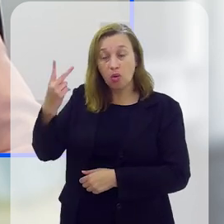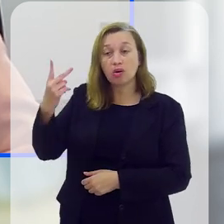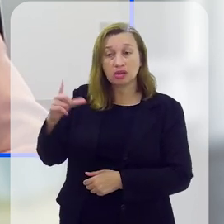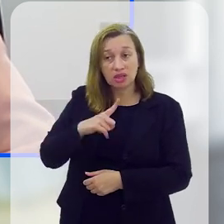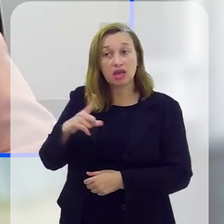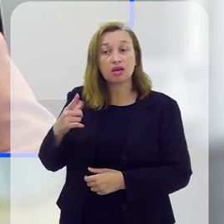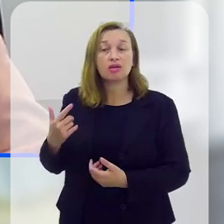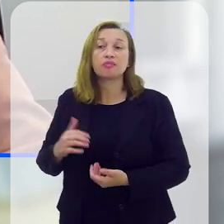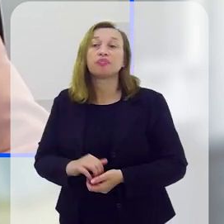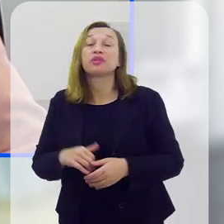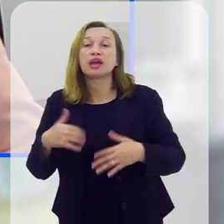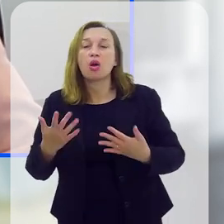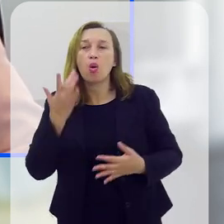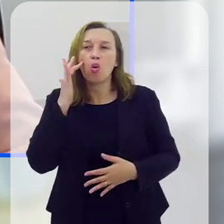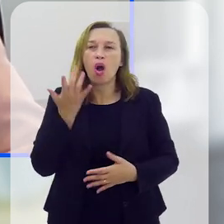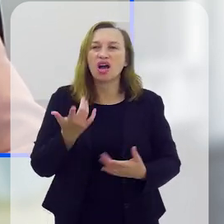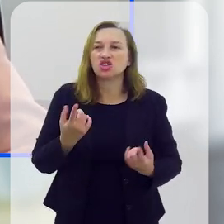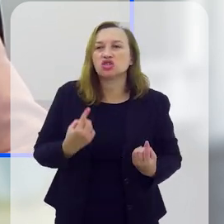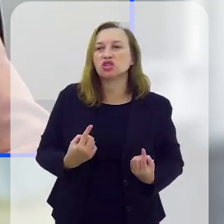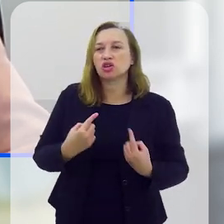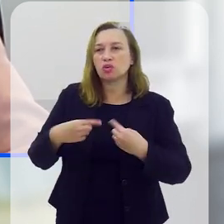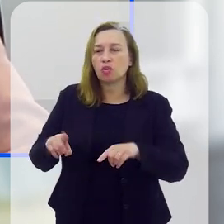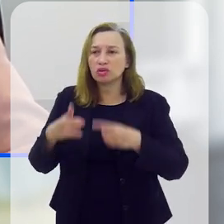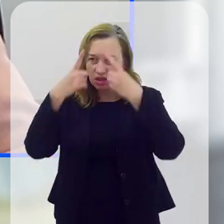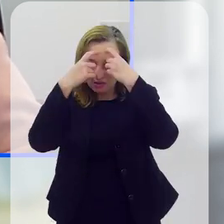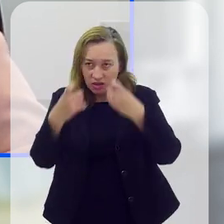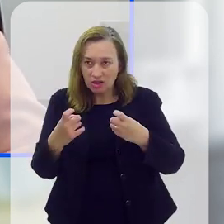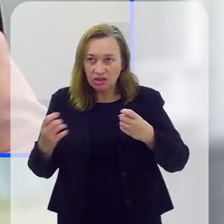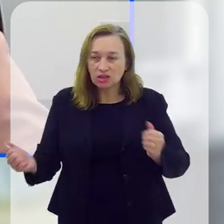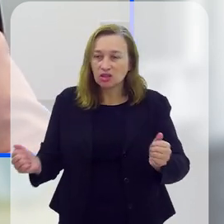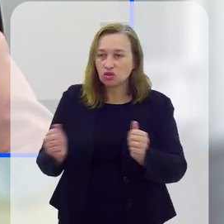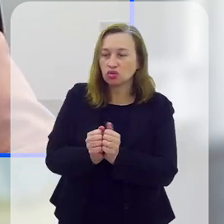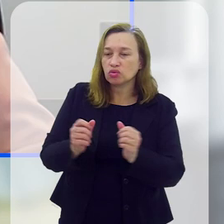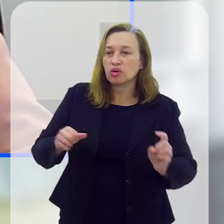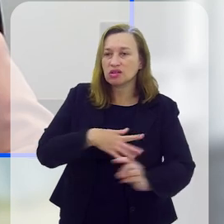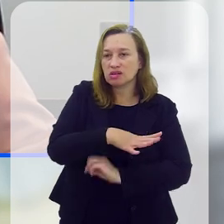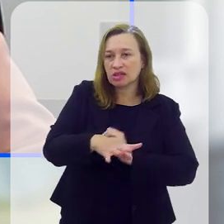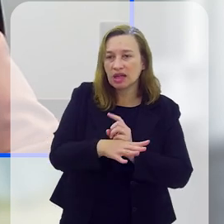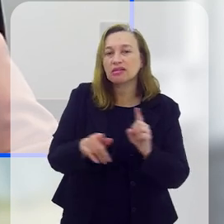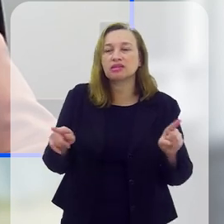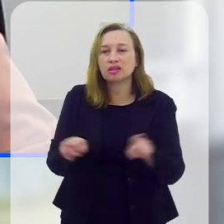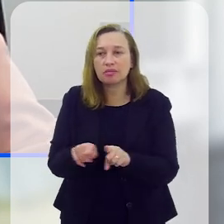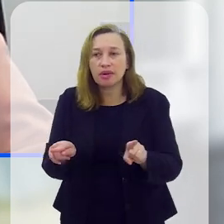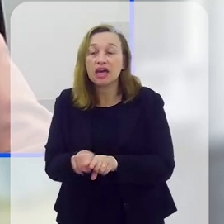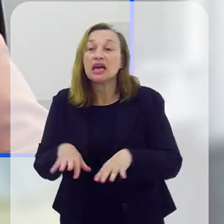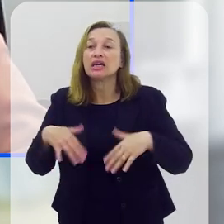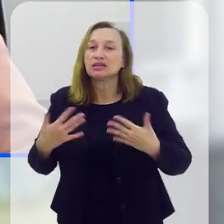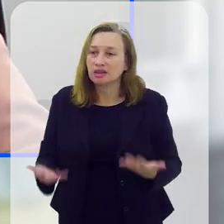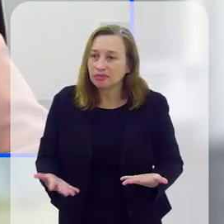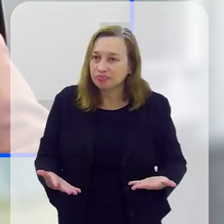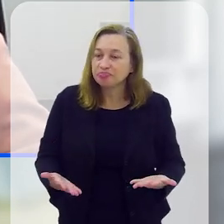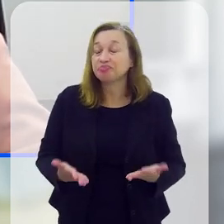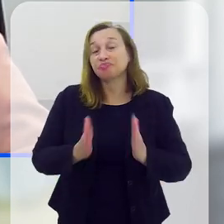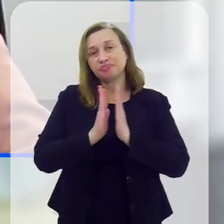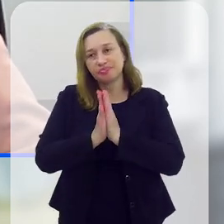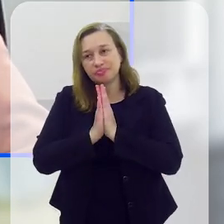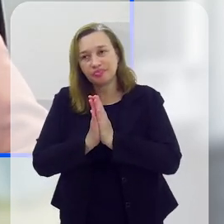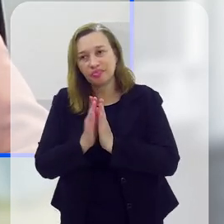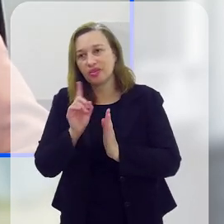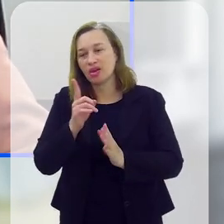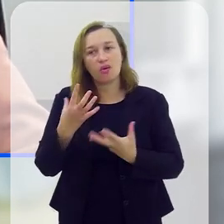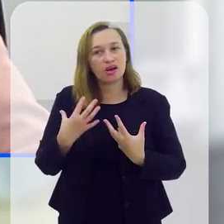valor e deve ser considerada. E eu acho que enfrentar a violência é com a participação da sociedade civil também.